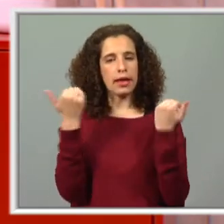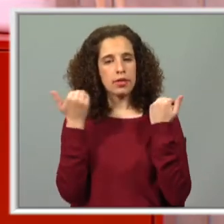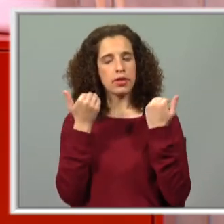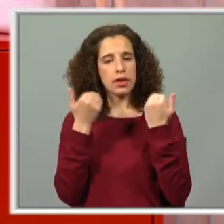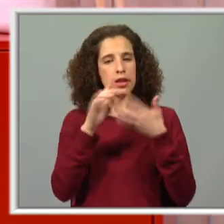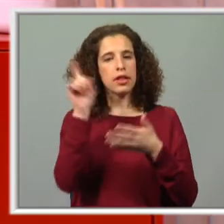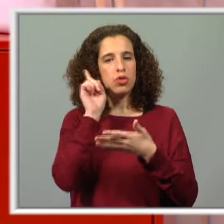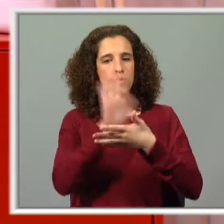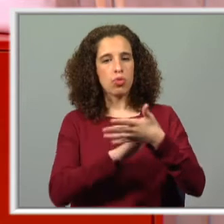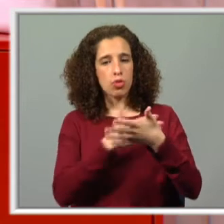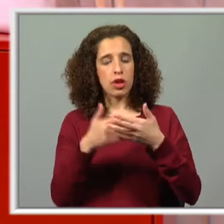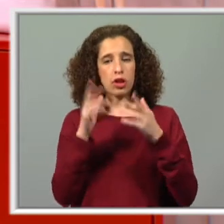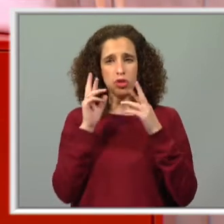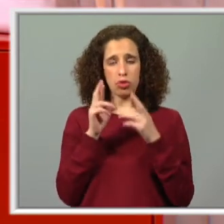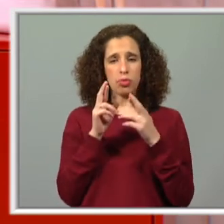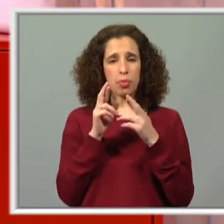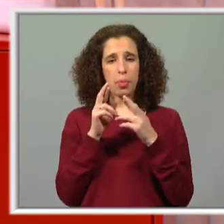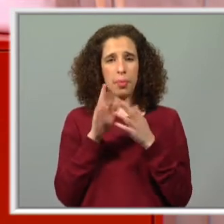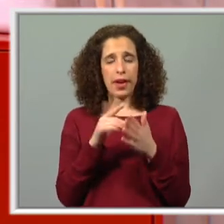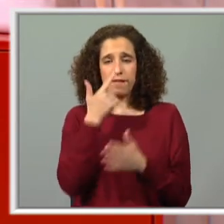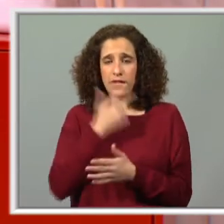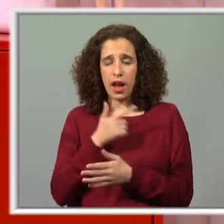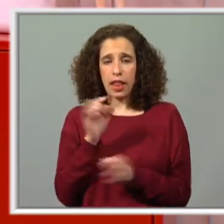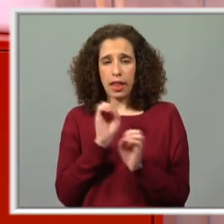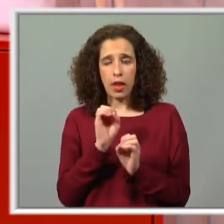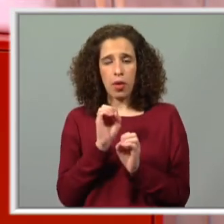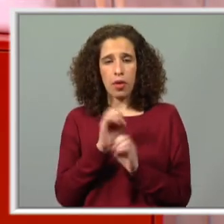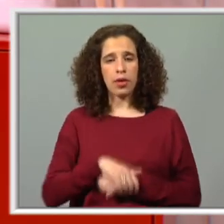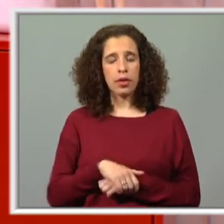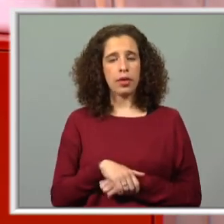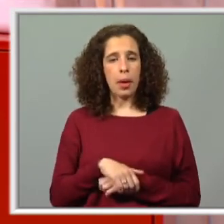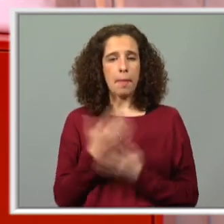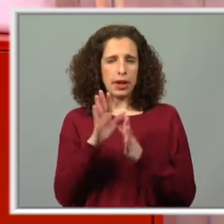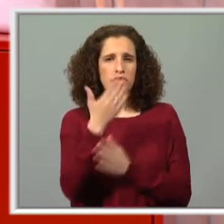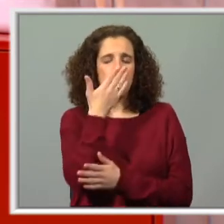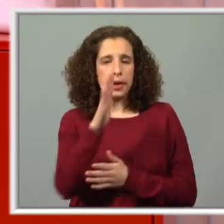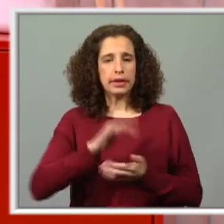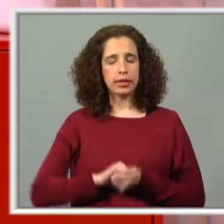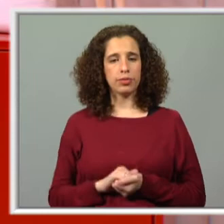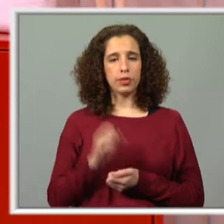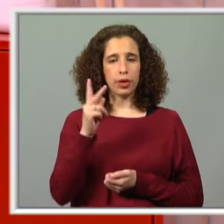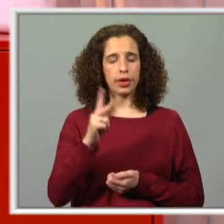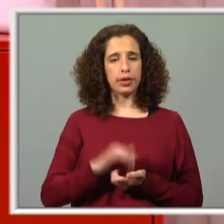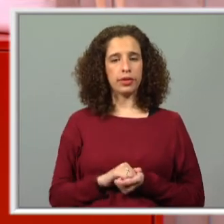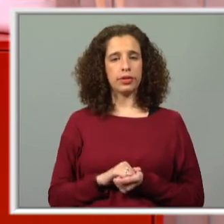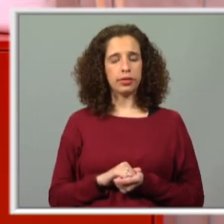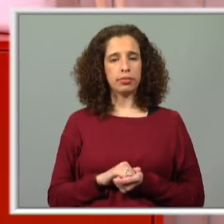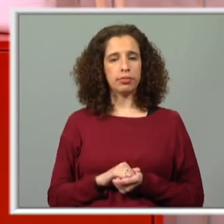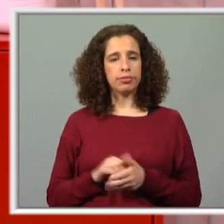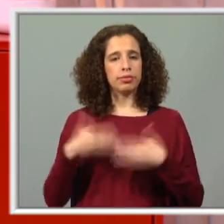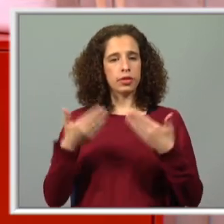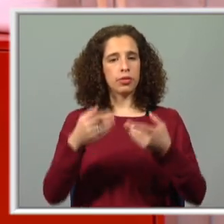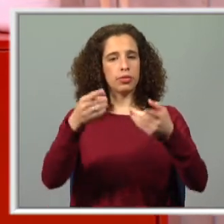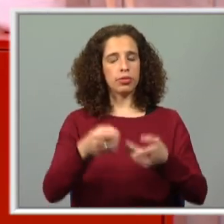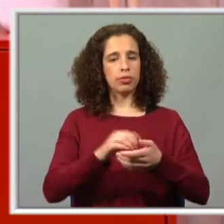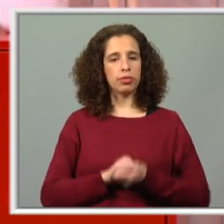calendário, espero aqui não estar a cometer nenhum erro, são muito semelhantes, está bem? Então vamos